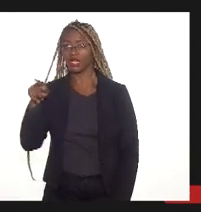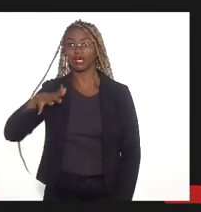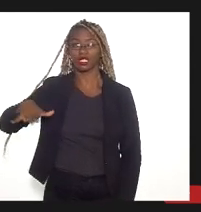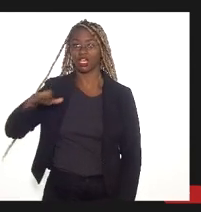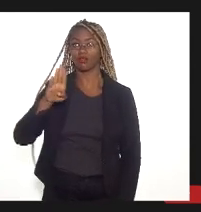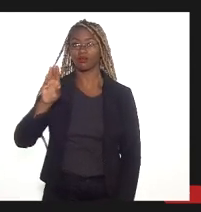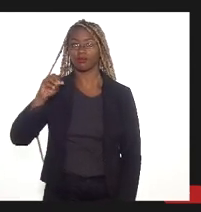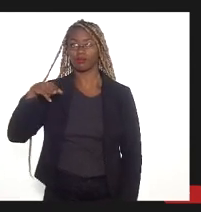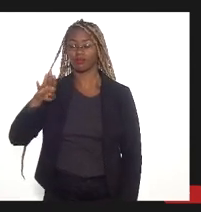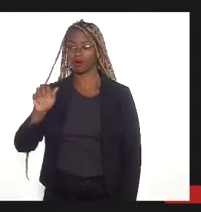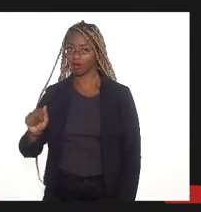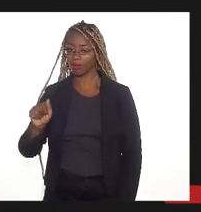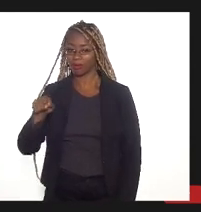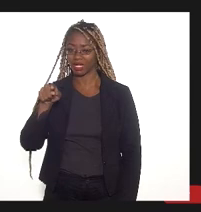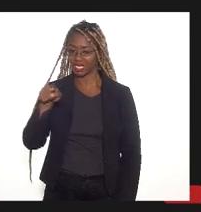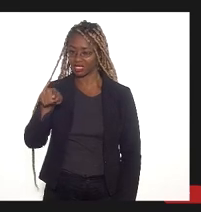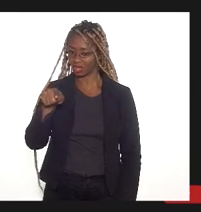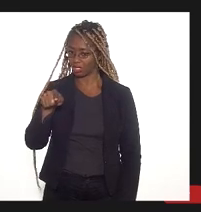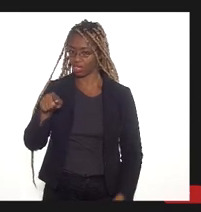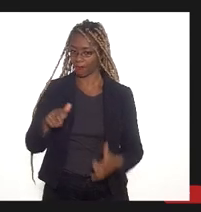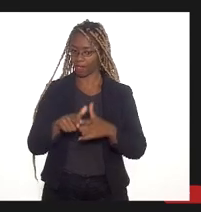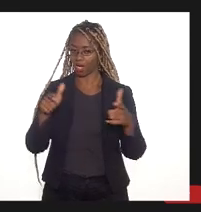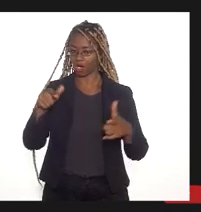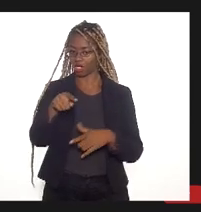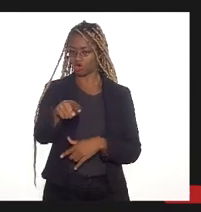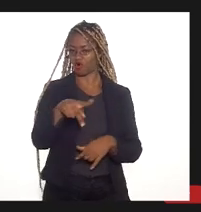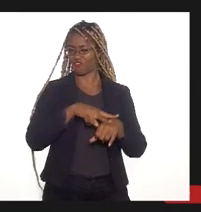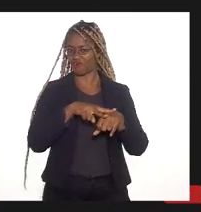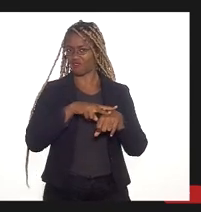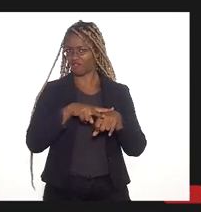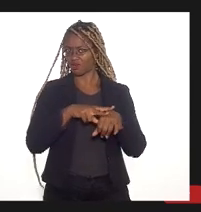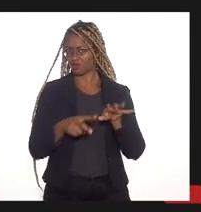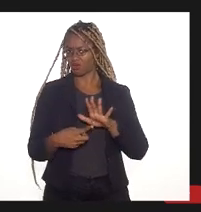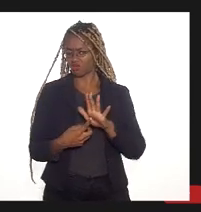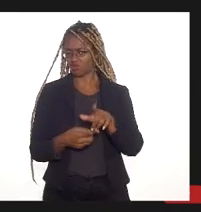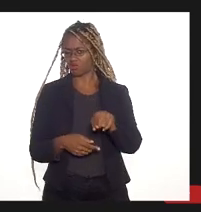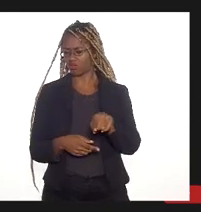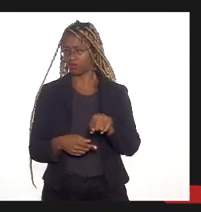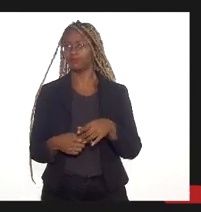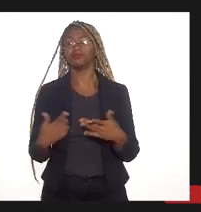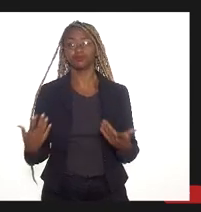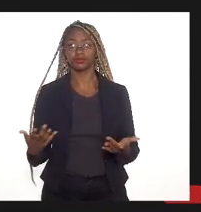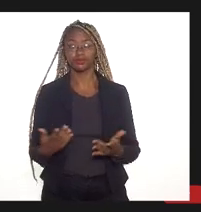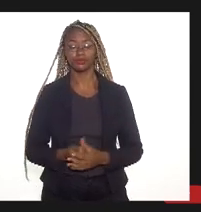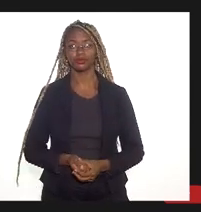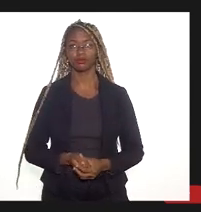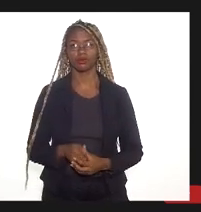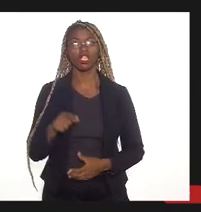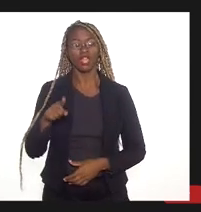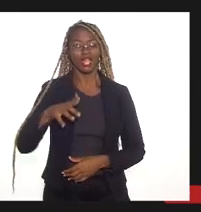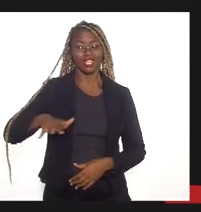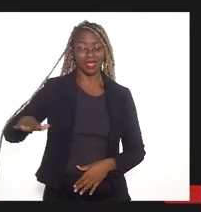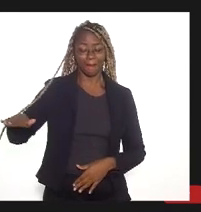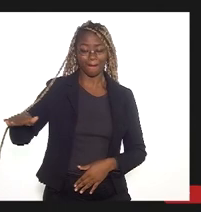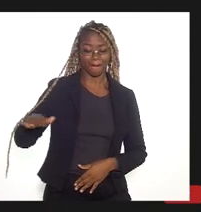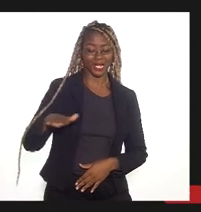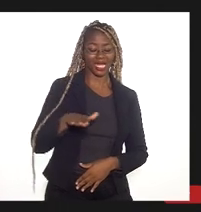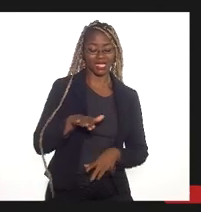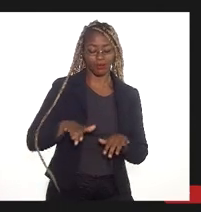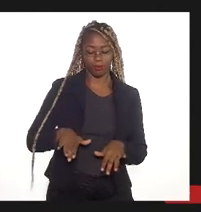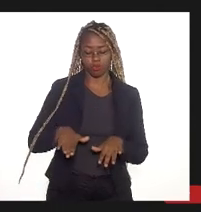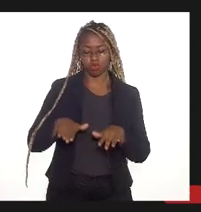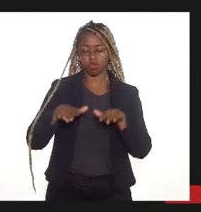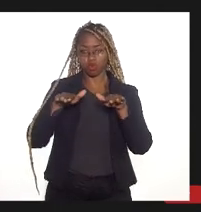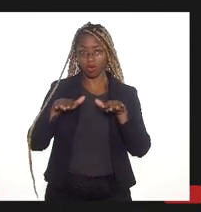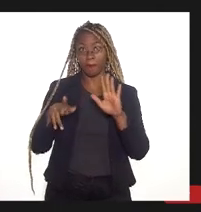é essa área retirada, no meio, maior, verde, essa planície de inundação, fazia parte da APA de